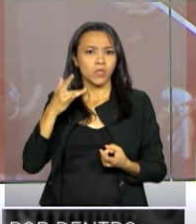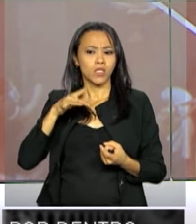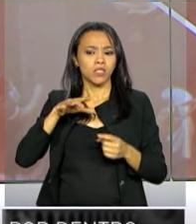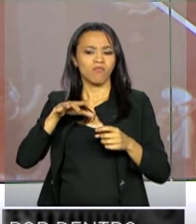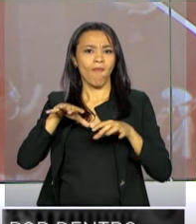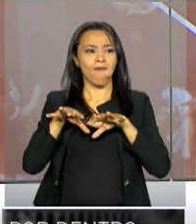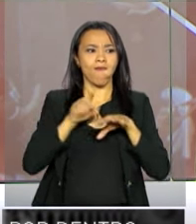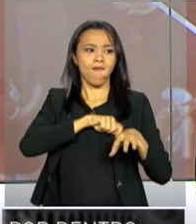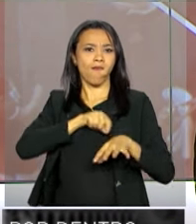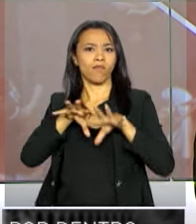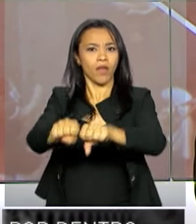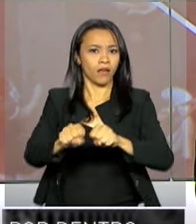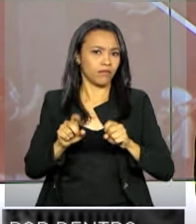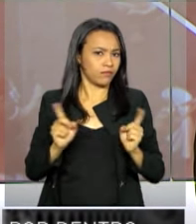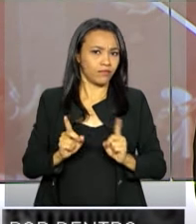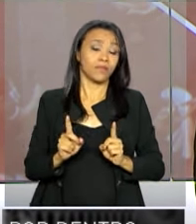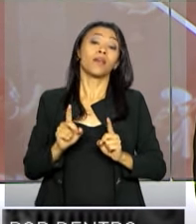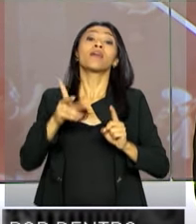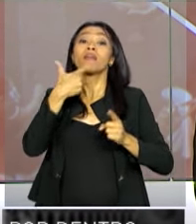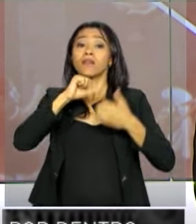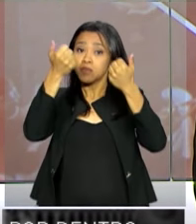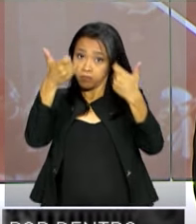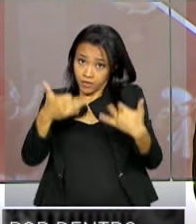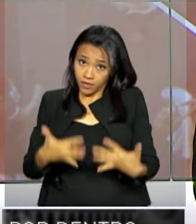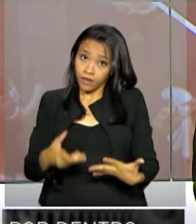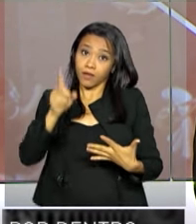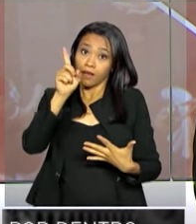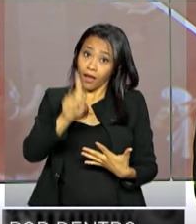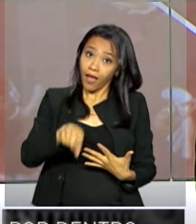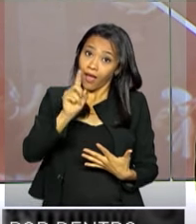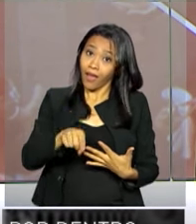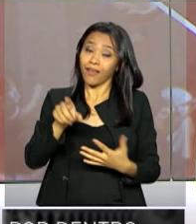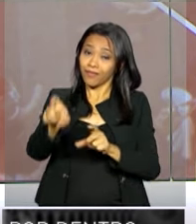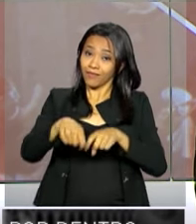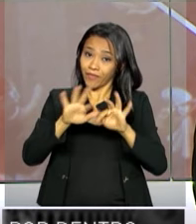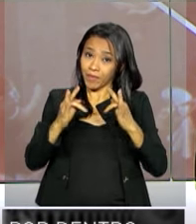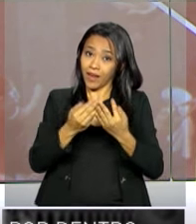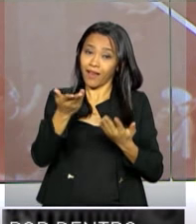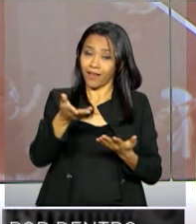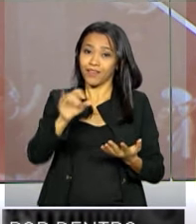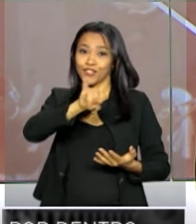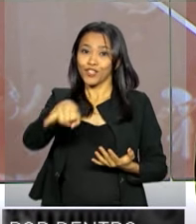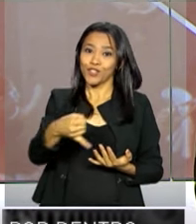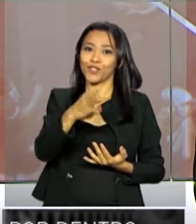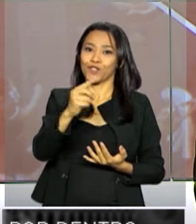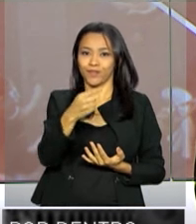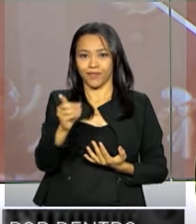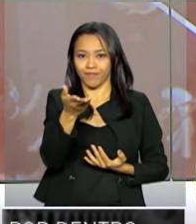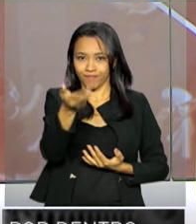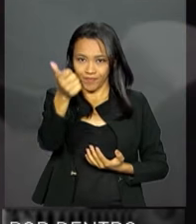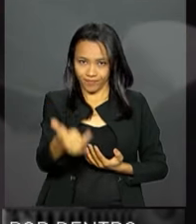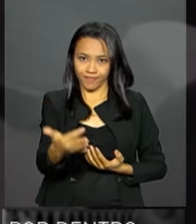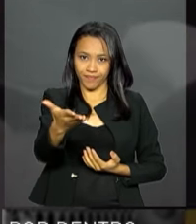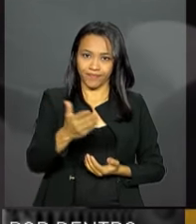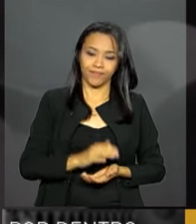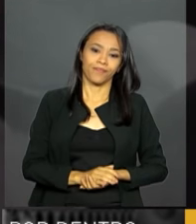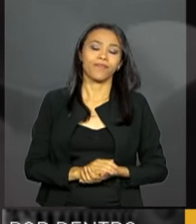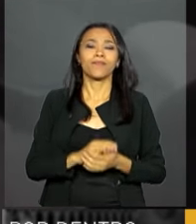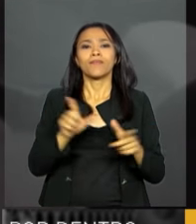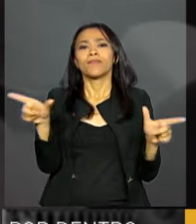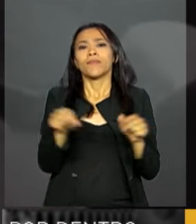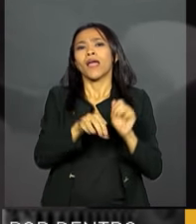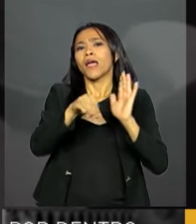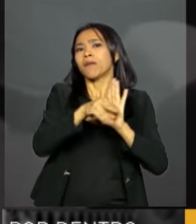explica para a gente é o secretário especial de Agricultura Familiar do Desenvolvimento Agrário, José Ricardo Roseno. A MP